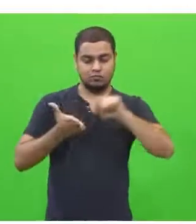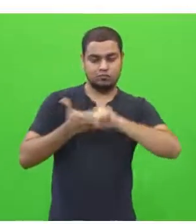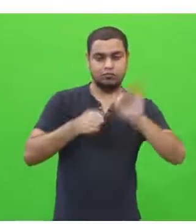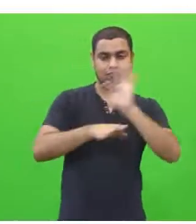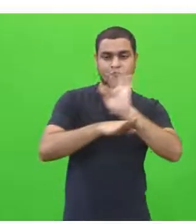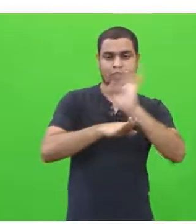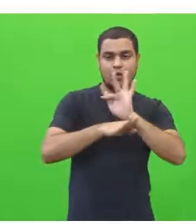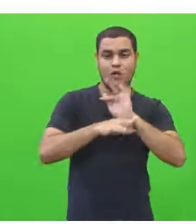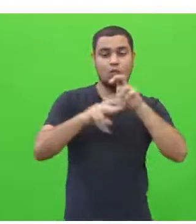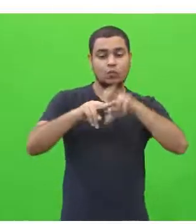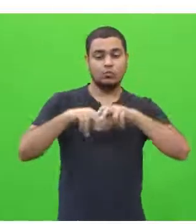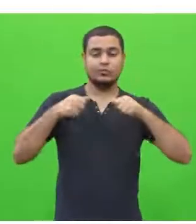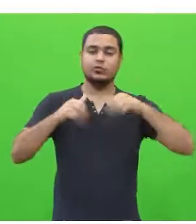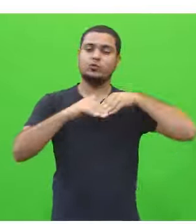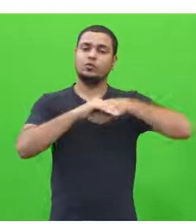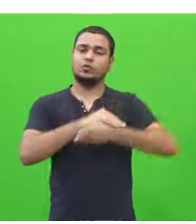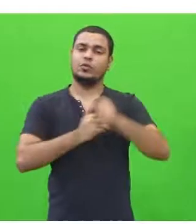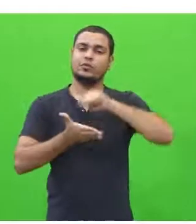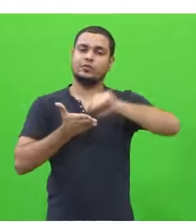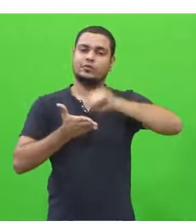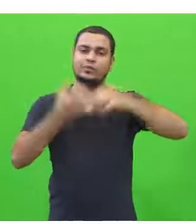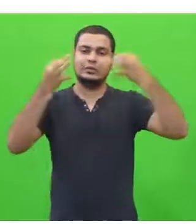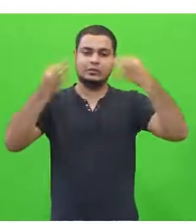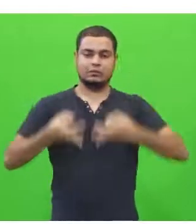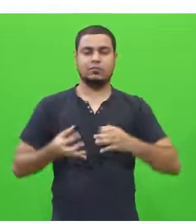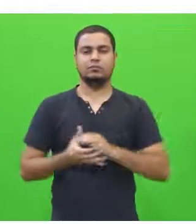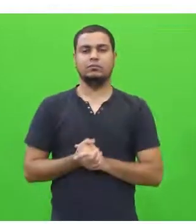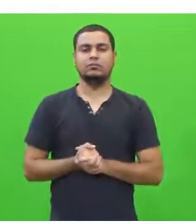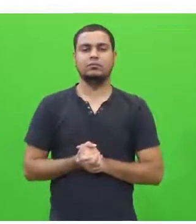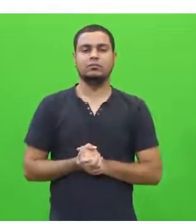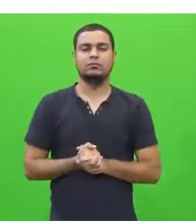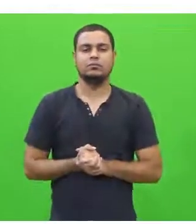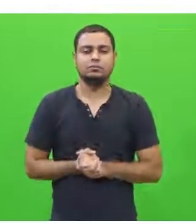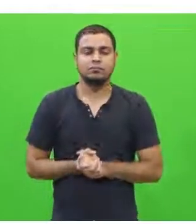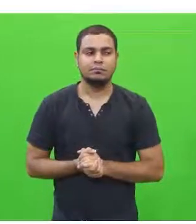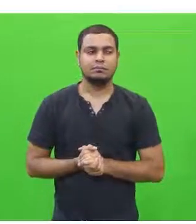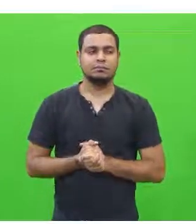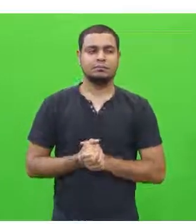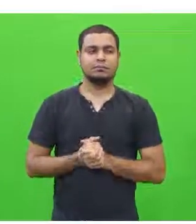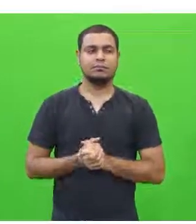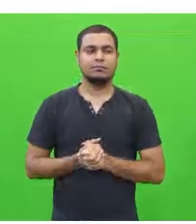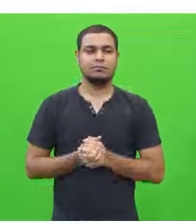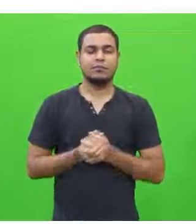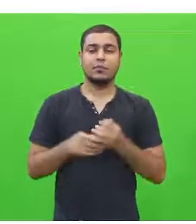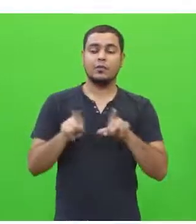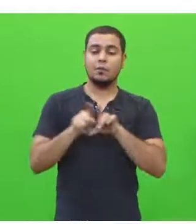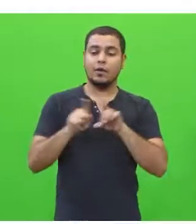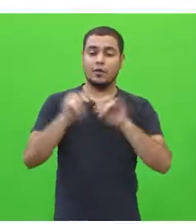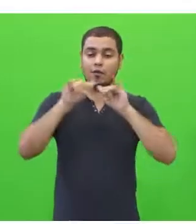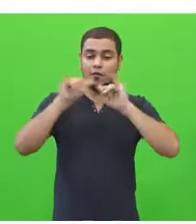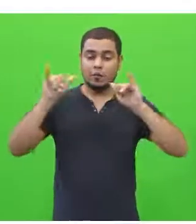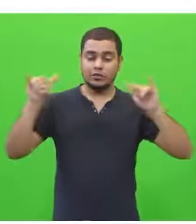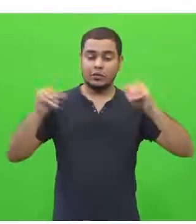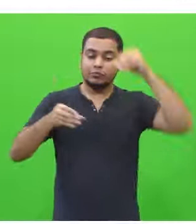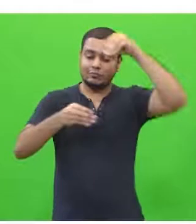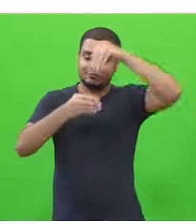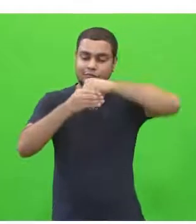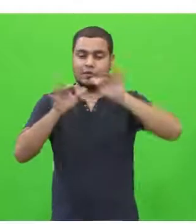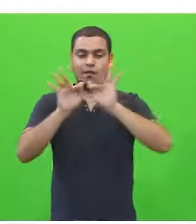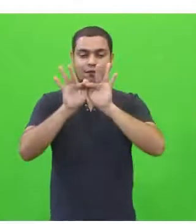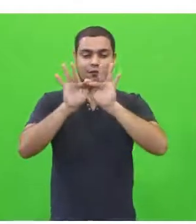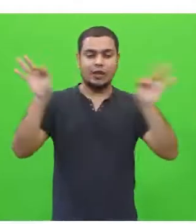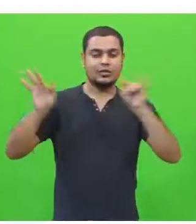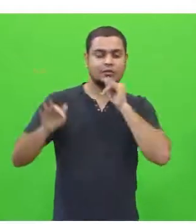eu tenho que começar a escrever bastante. Está certo? Informações completas nas frases. Não